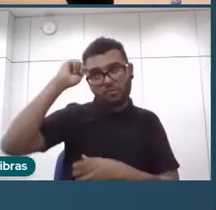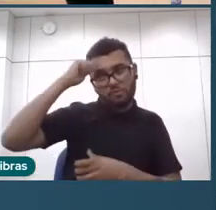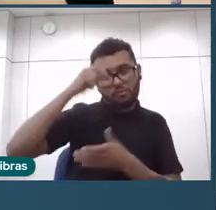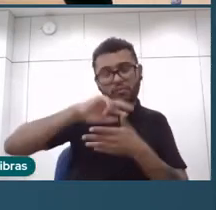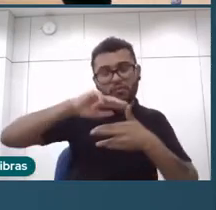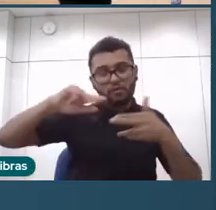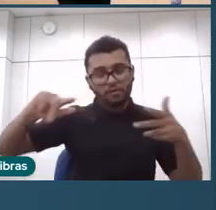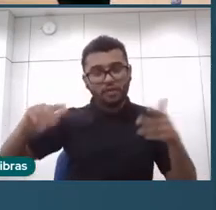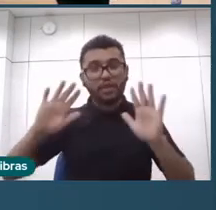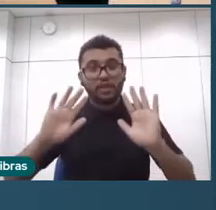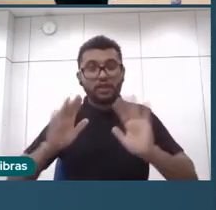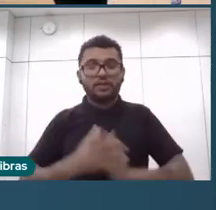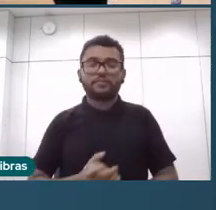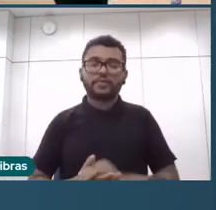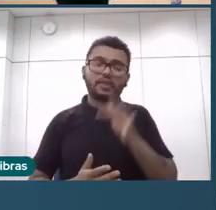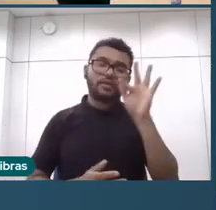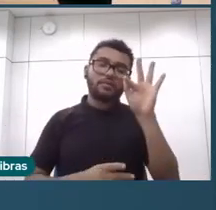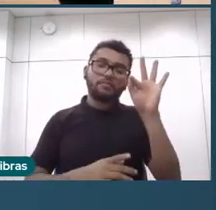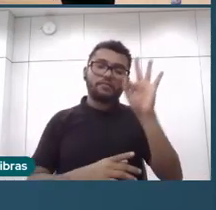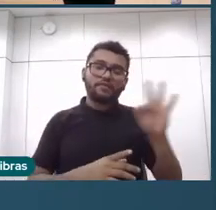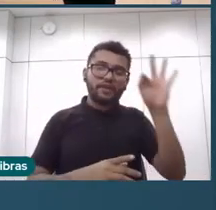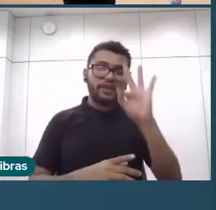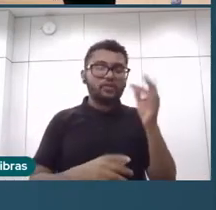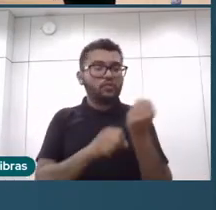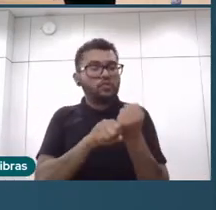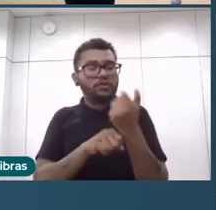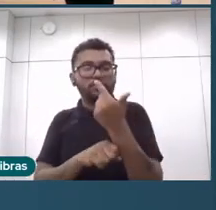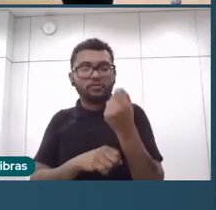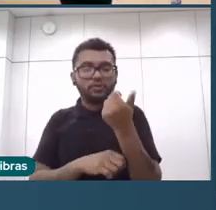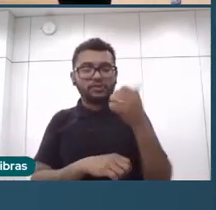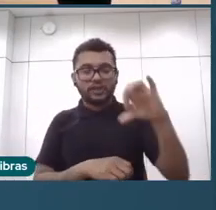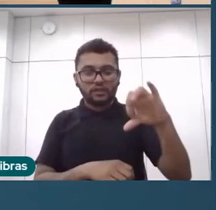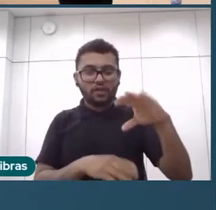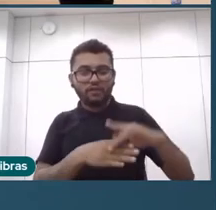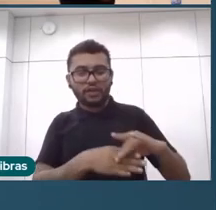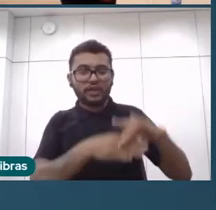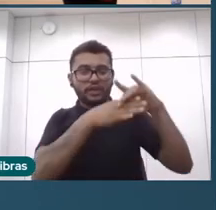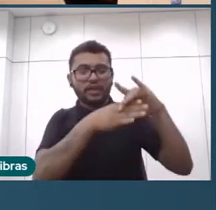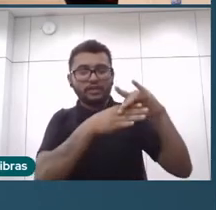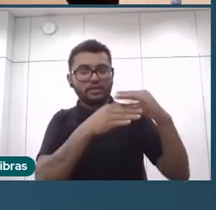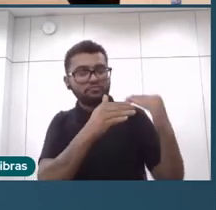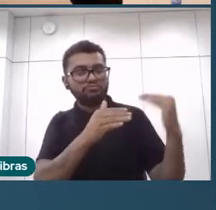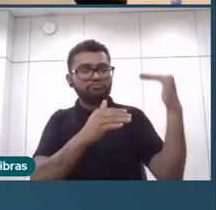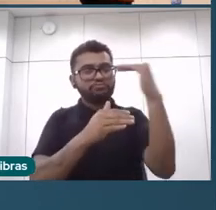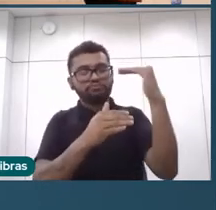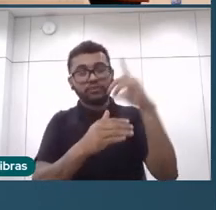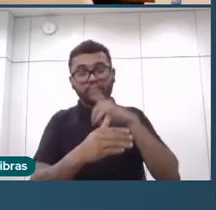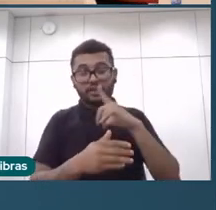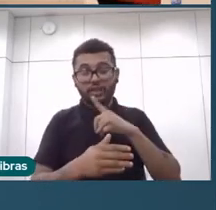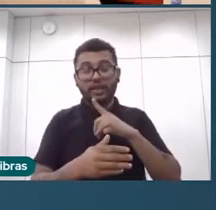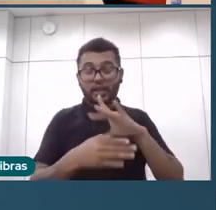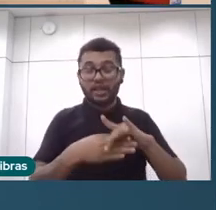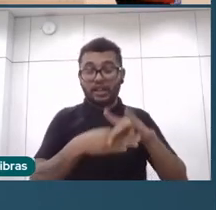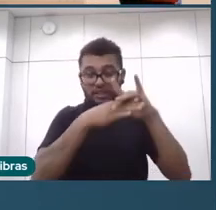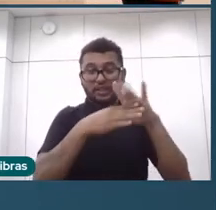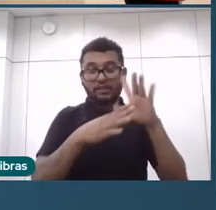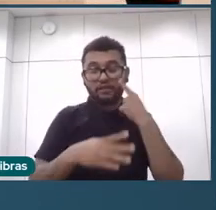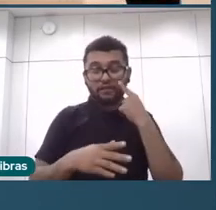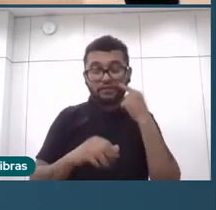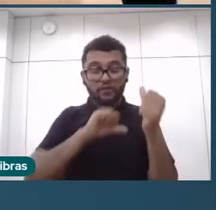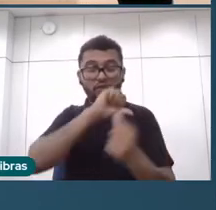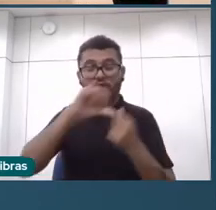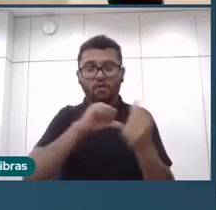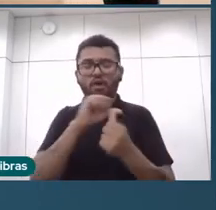aqui comparando, fevereiro de 19 com fevereiro de 23, alta liderança e média liderança, a gente chama atenção para algumas mudanças,